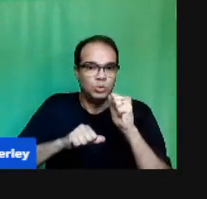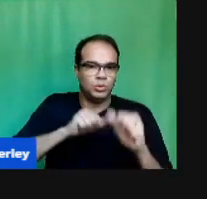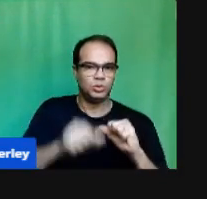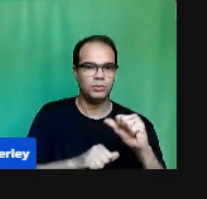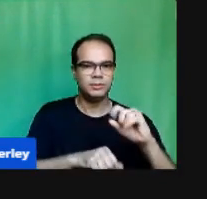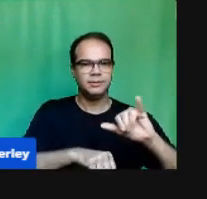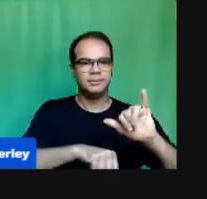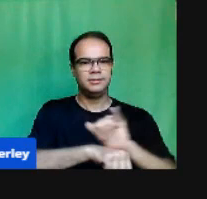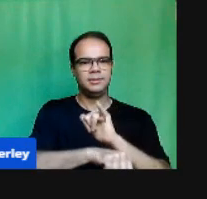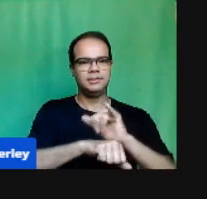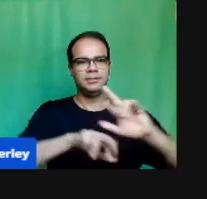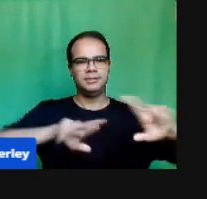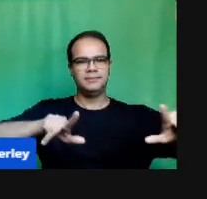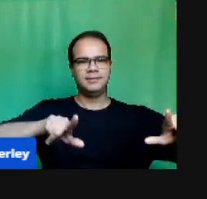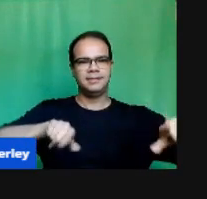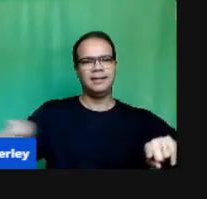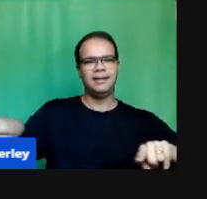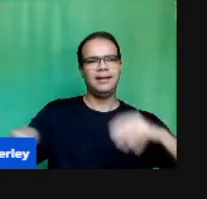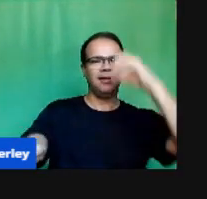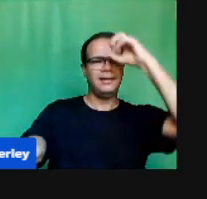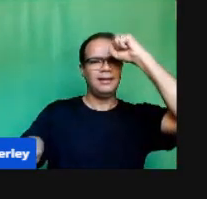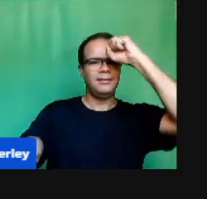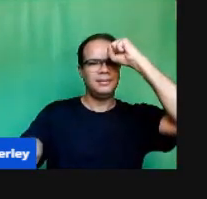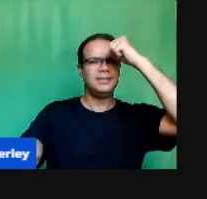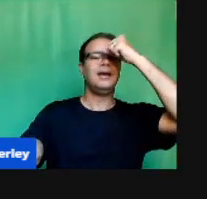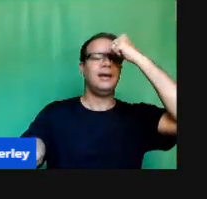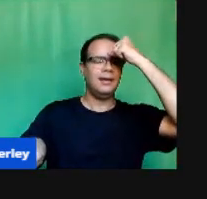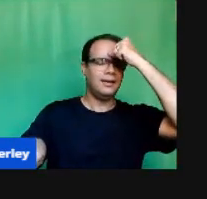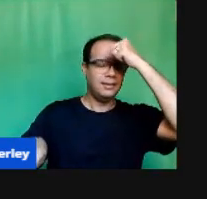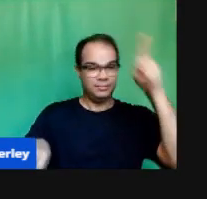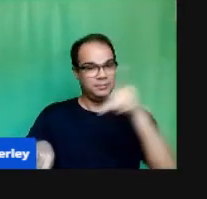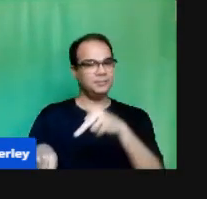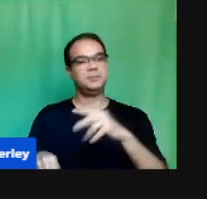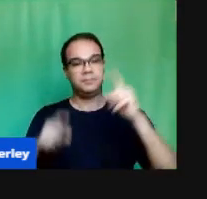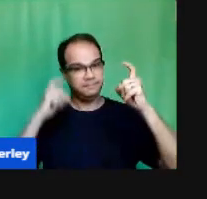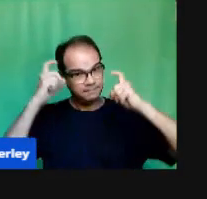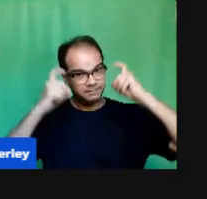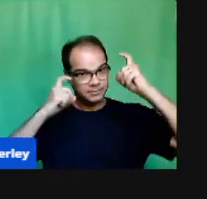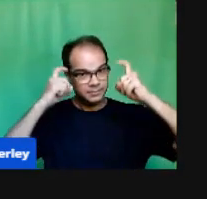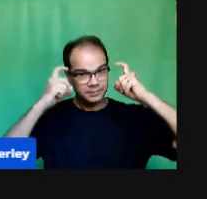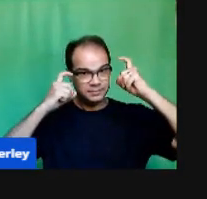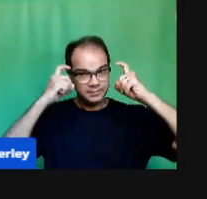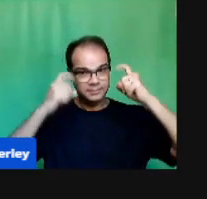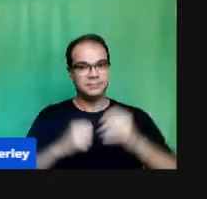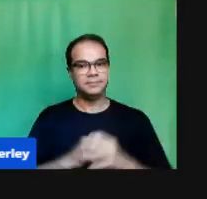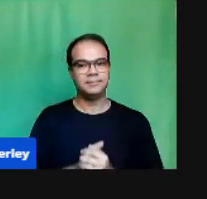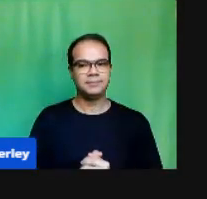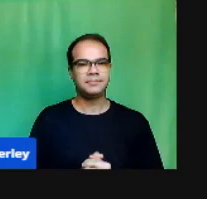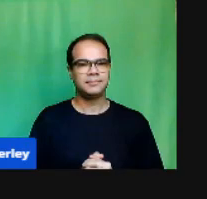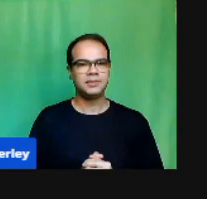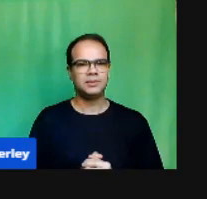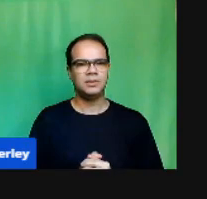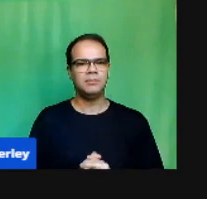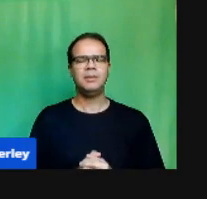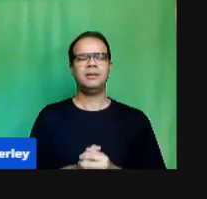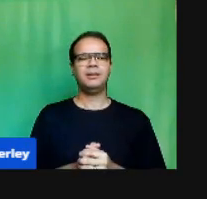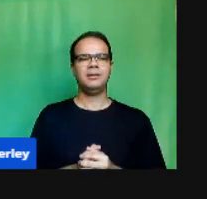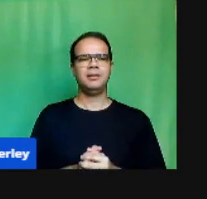Importante Da aprendizagem Essa citação Eu tirei Desse livro Aqui